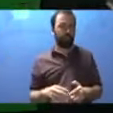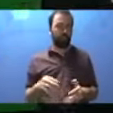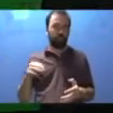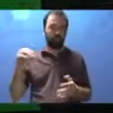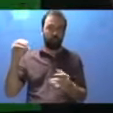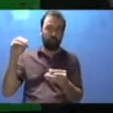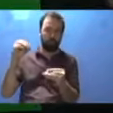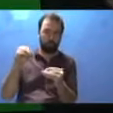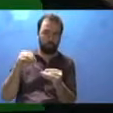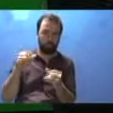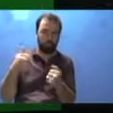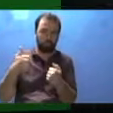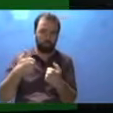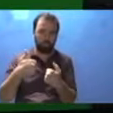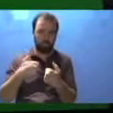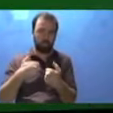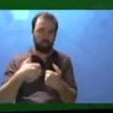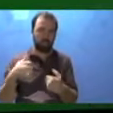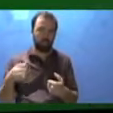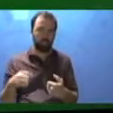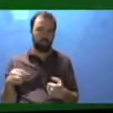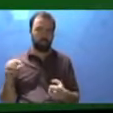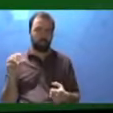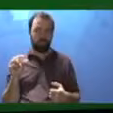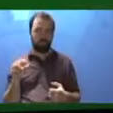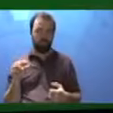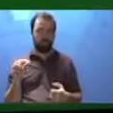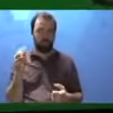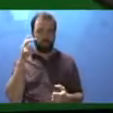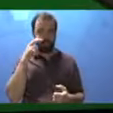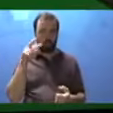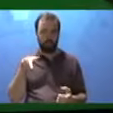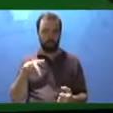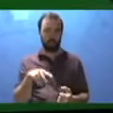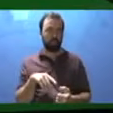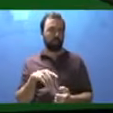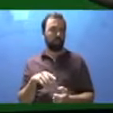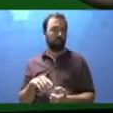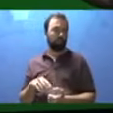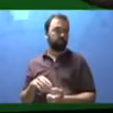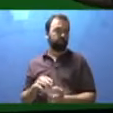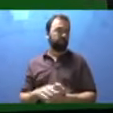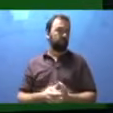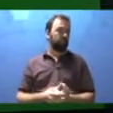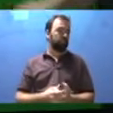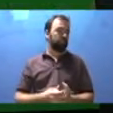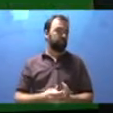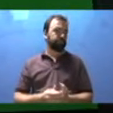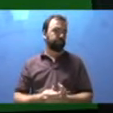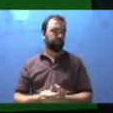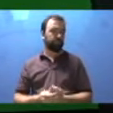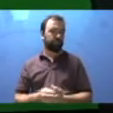vejo menos coisa. Quando eu olho mais de longe, mais do alto, eu vejo mais elementos. Né?